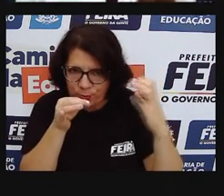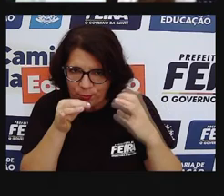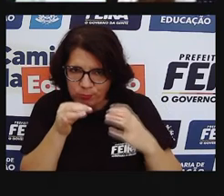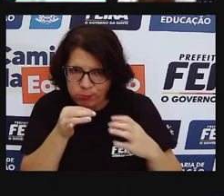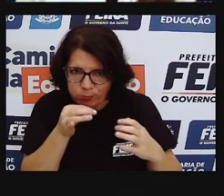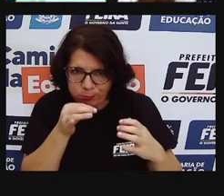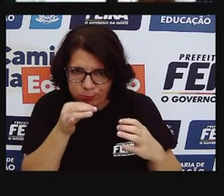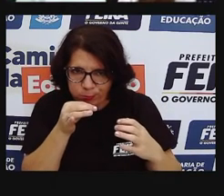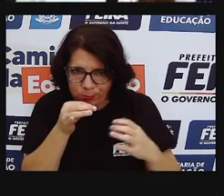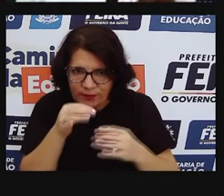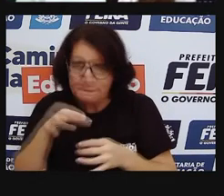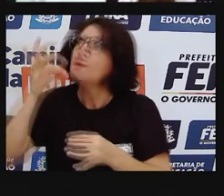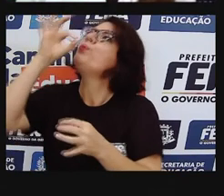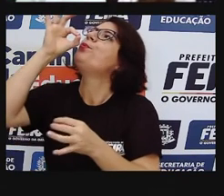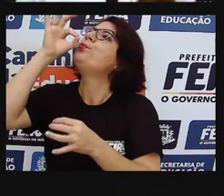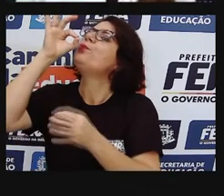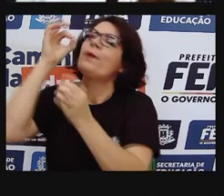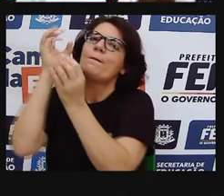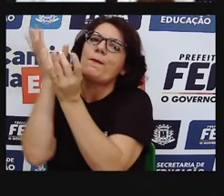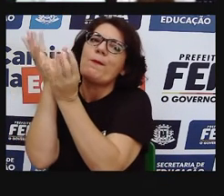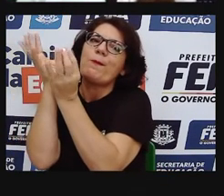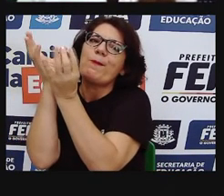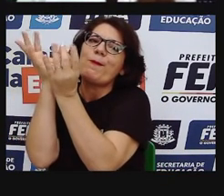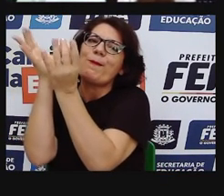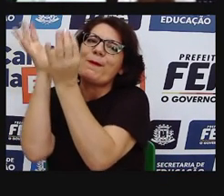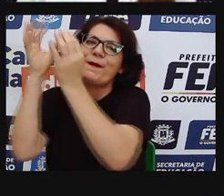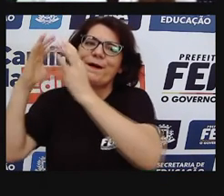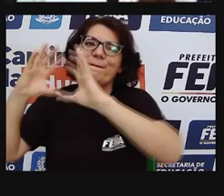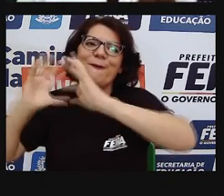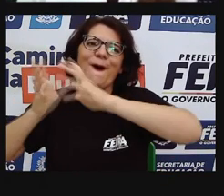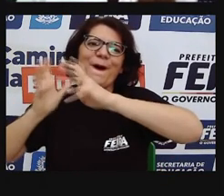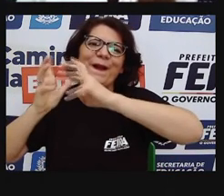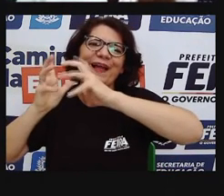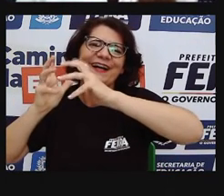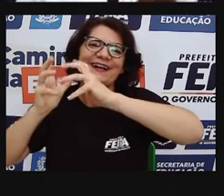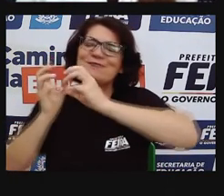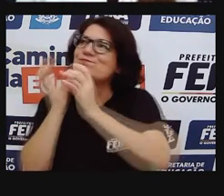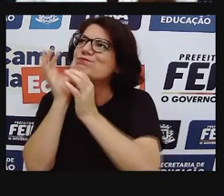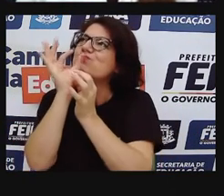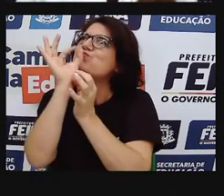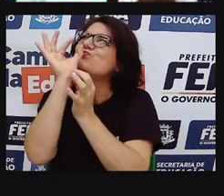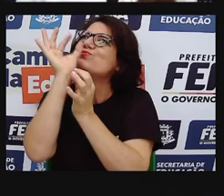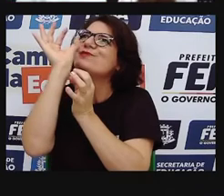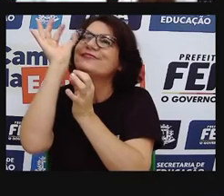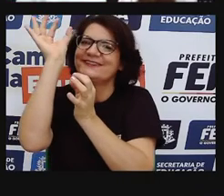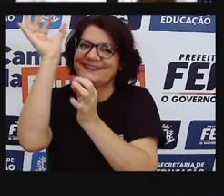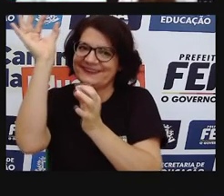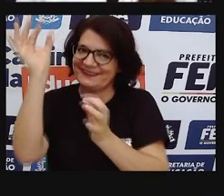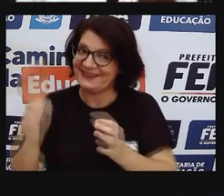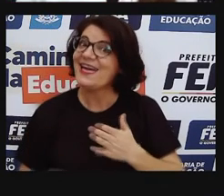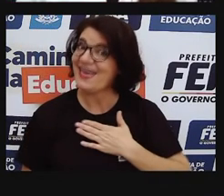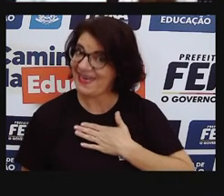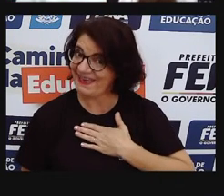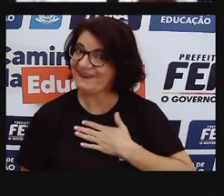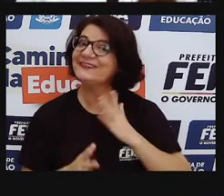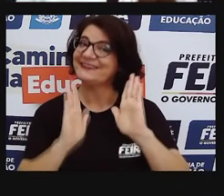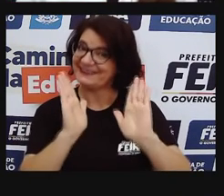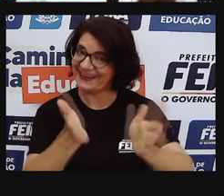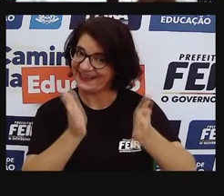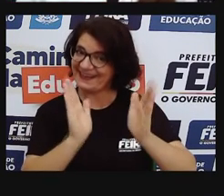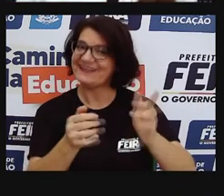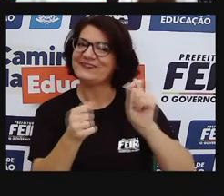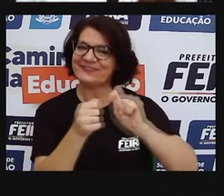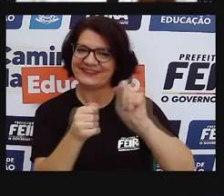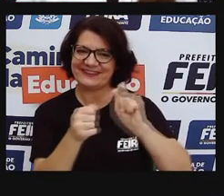tirava uma folha de mamão, né, do pé de mamão, cortava, tirava aquele óleo pra não assar a boca, e aí